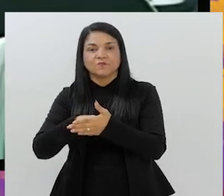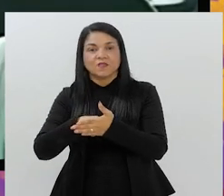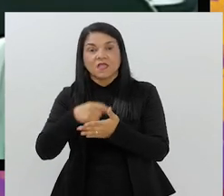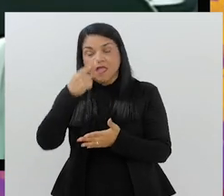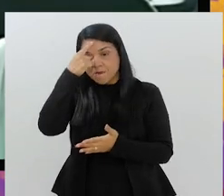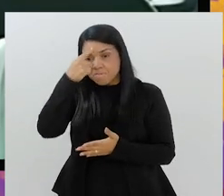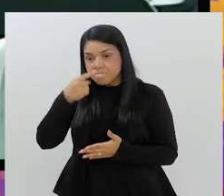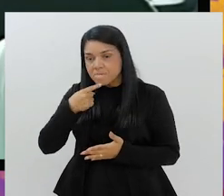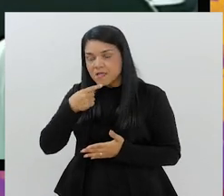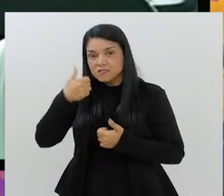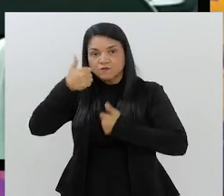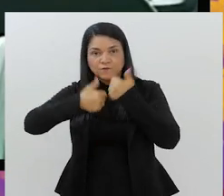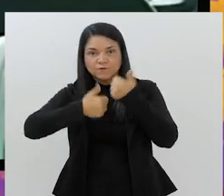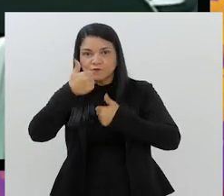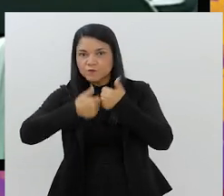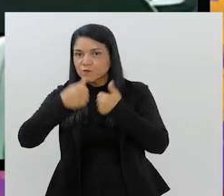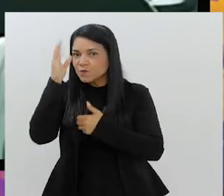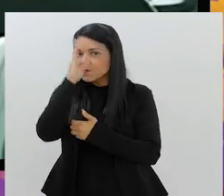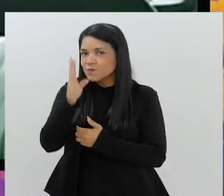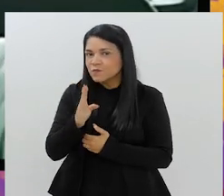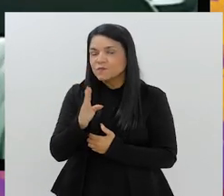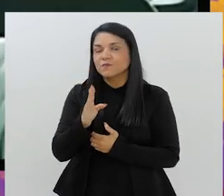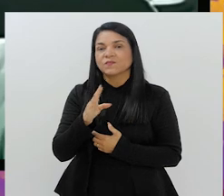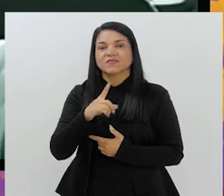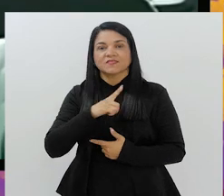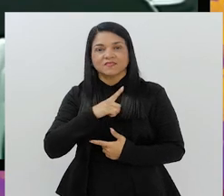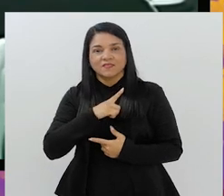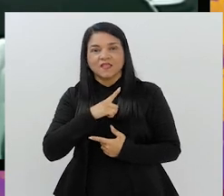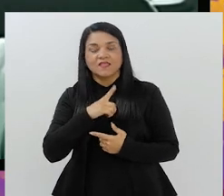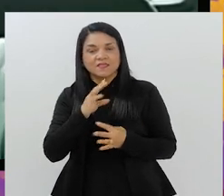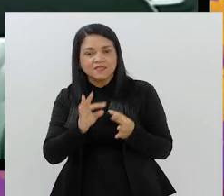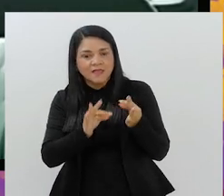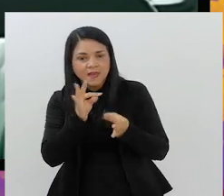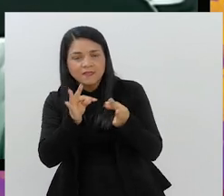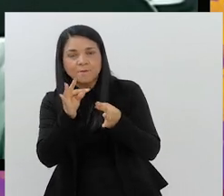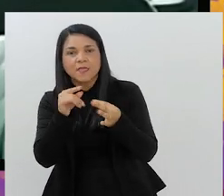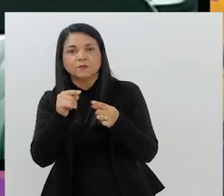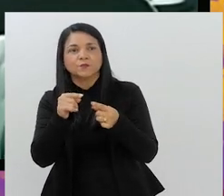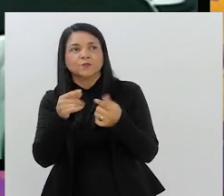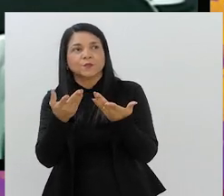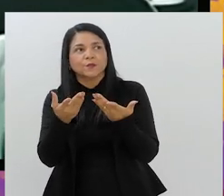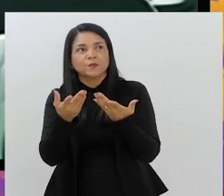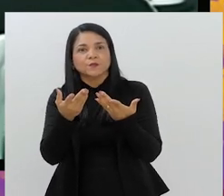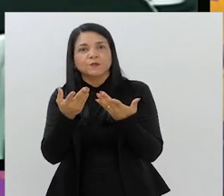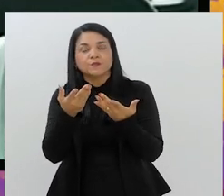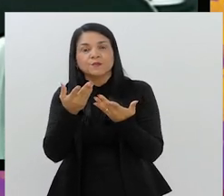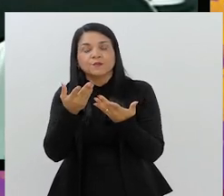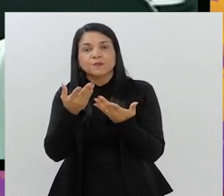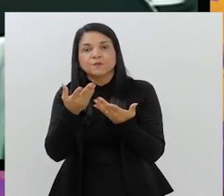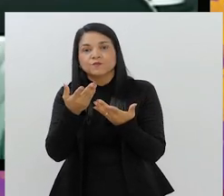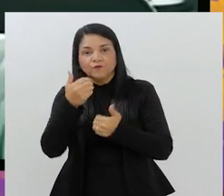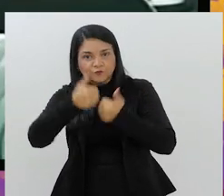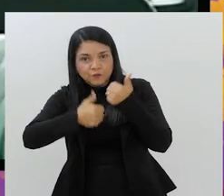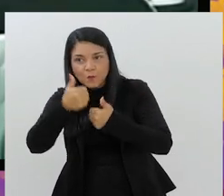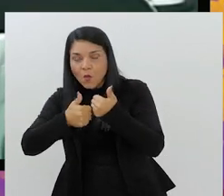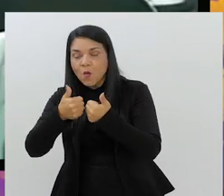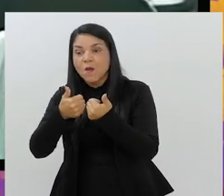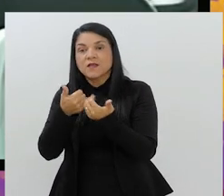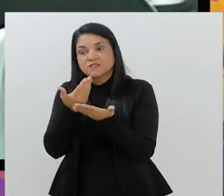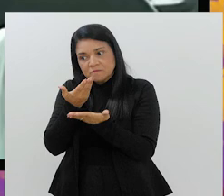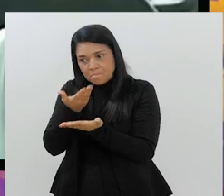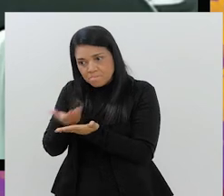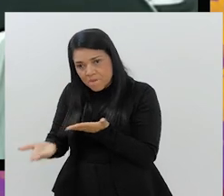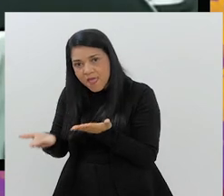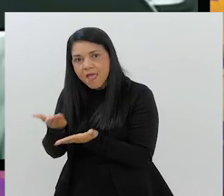Mas, enquanto imagem do futebol brasileiro, enquanto um tratamento de produto, a